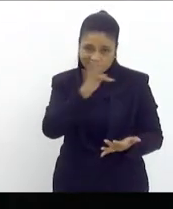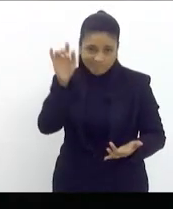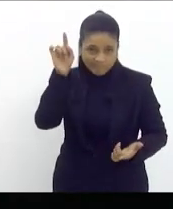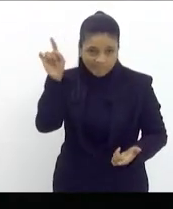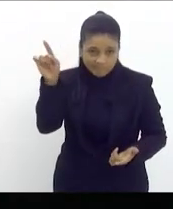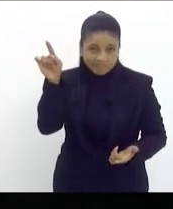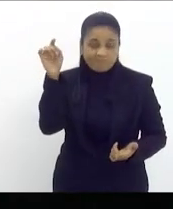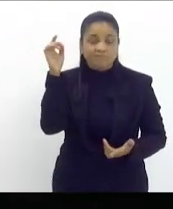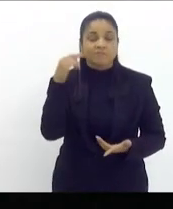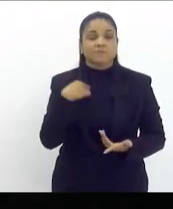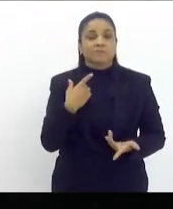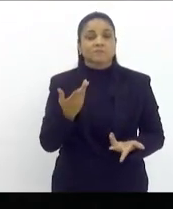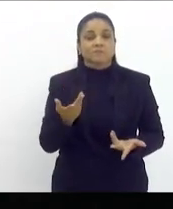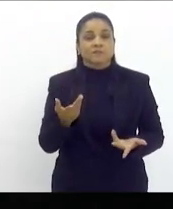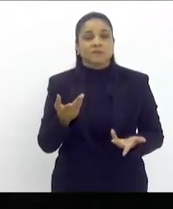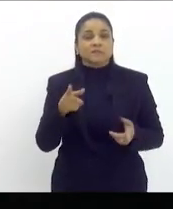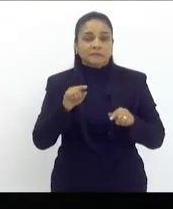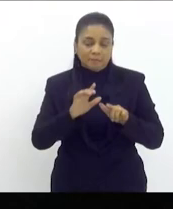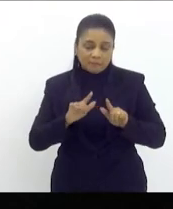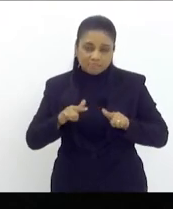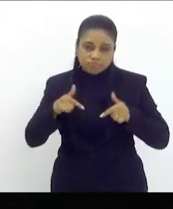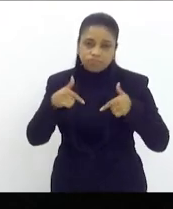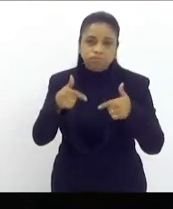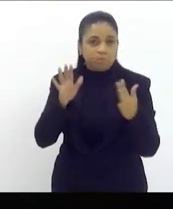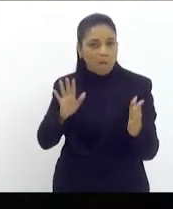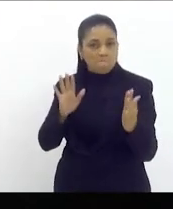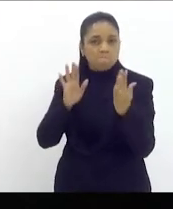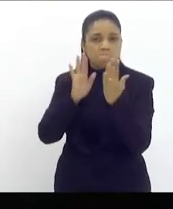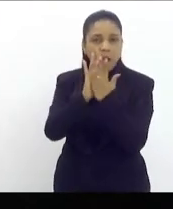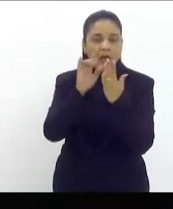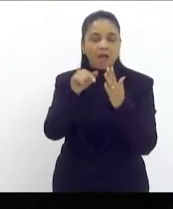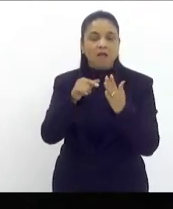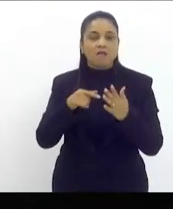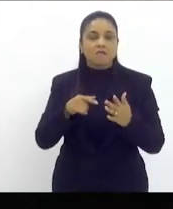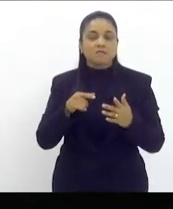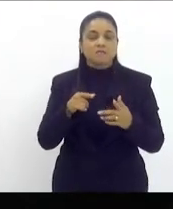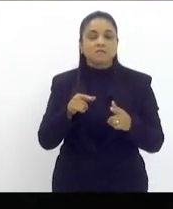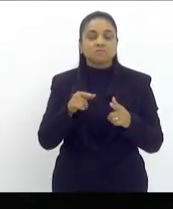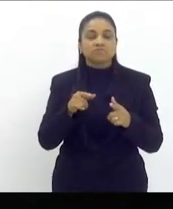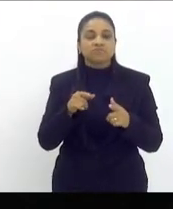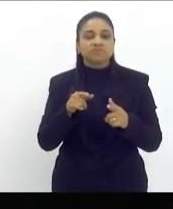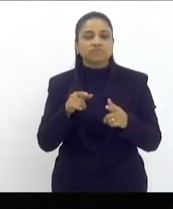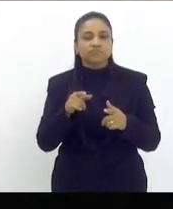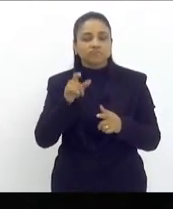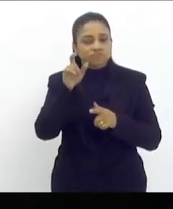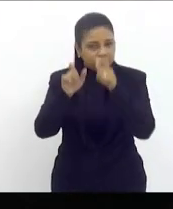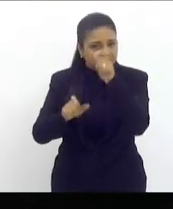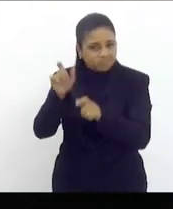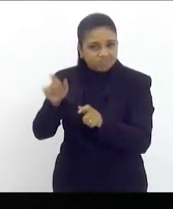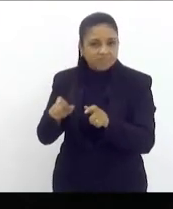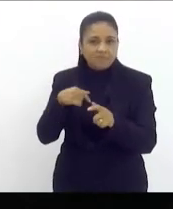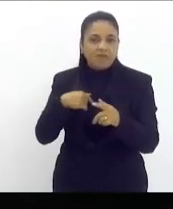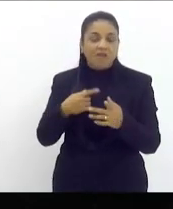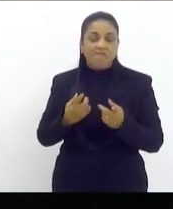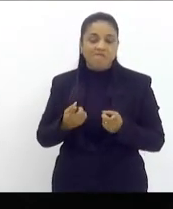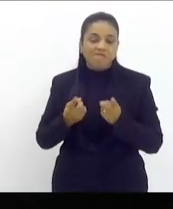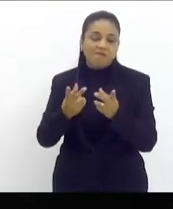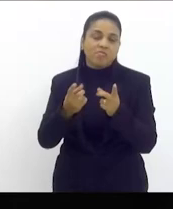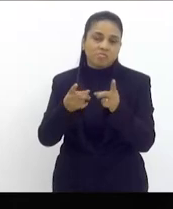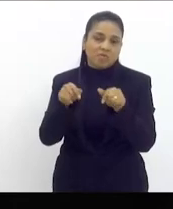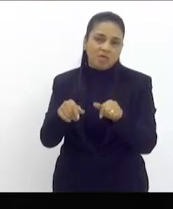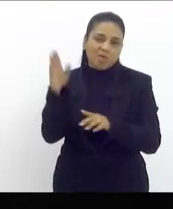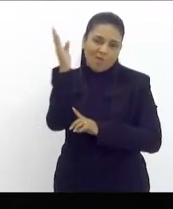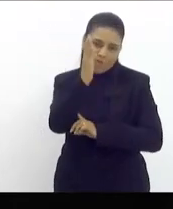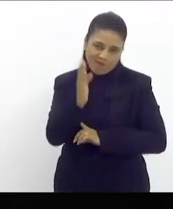enfrentar aqueles que querem vender o país ou melhor dizendo lucrar